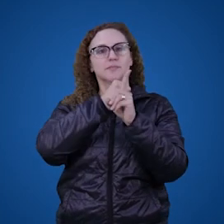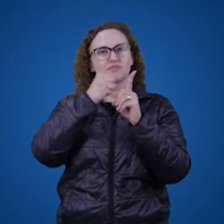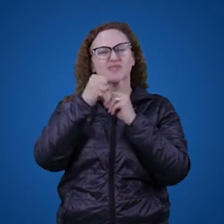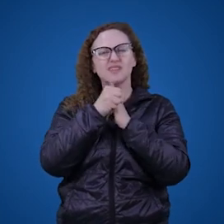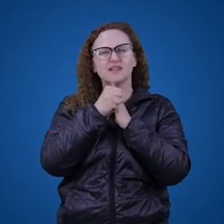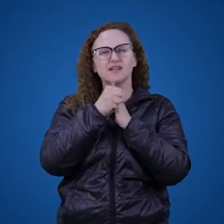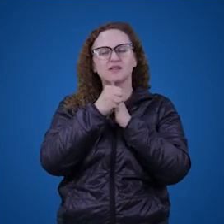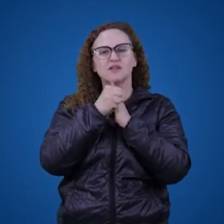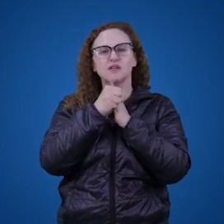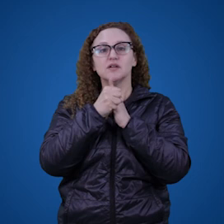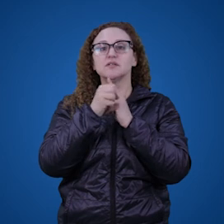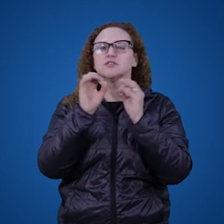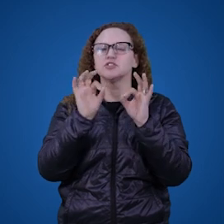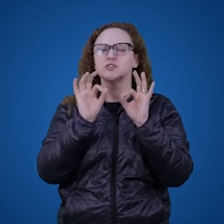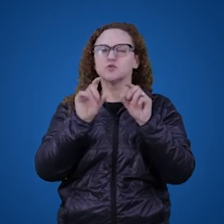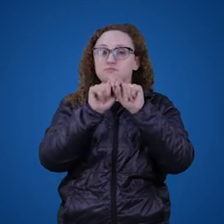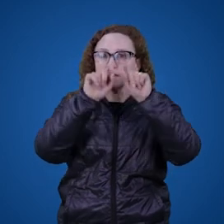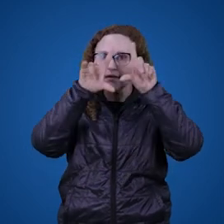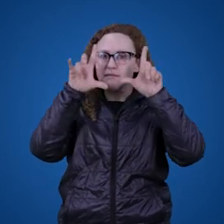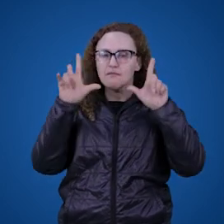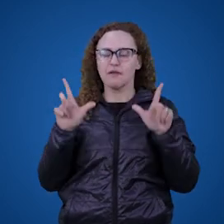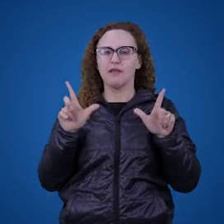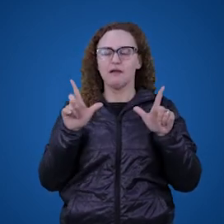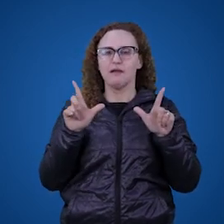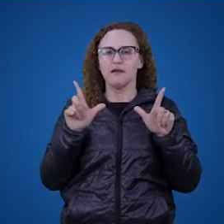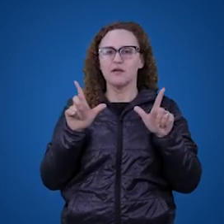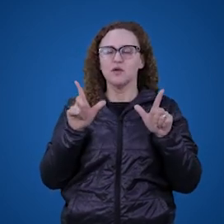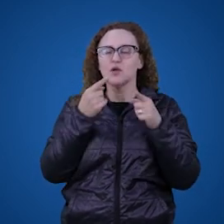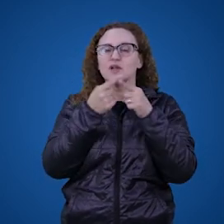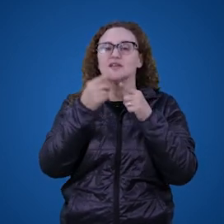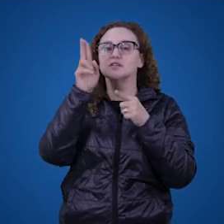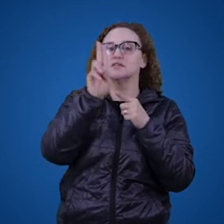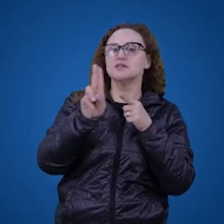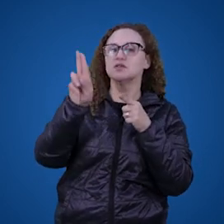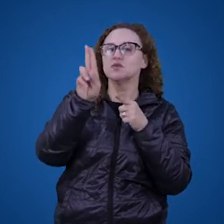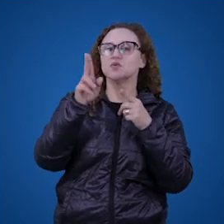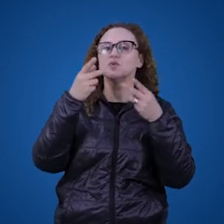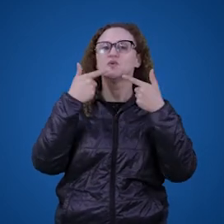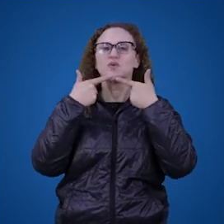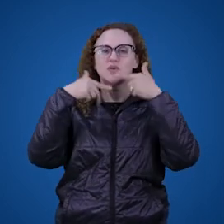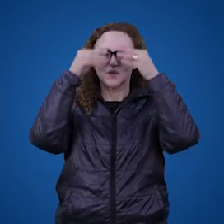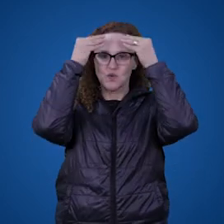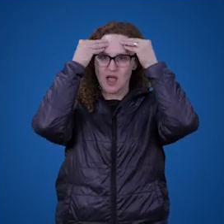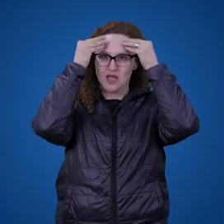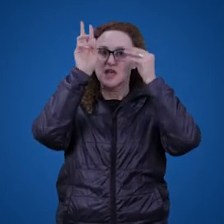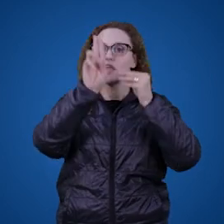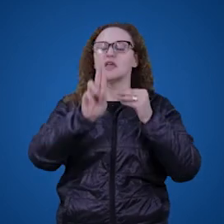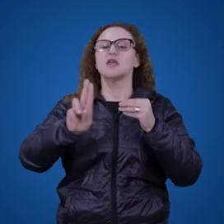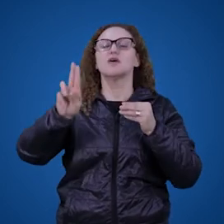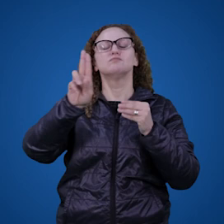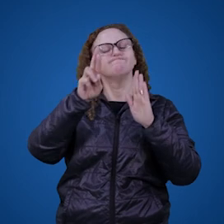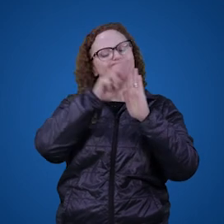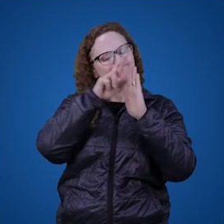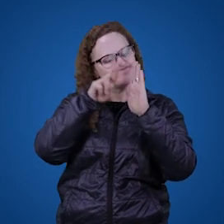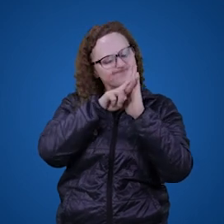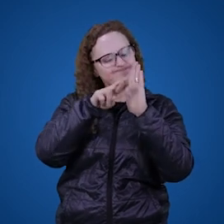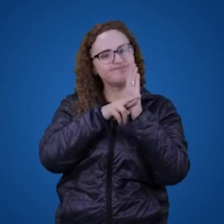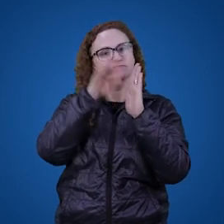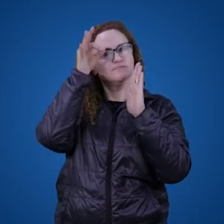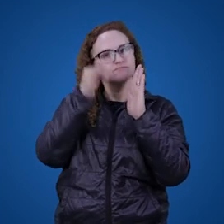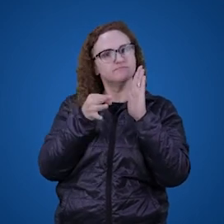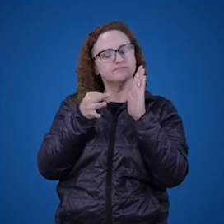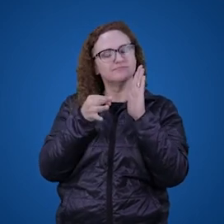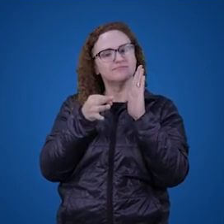Para deixar tudo bem preto no branco, para o teórico do uso, o significado da linguagem é dado por um uso regrado dela,